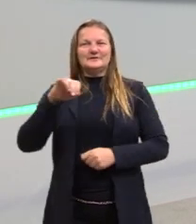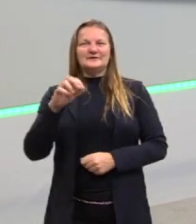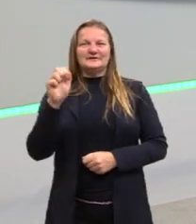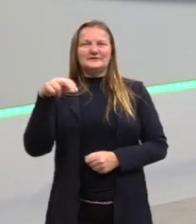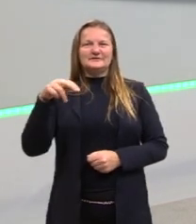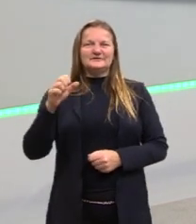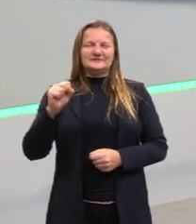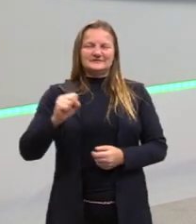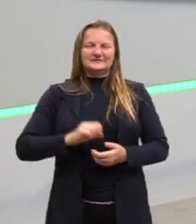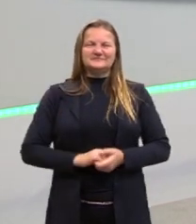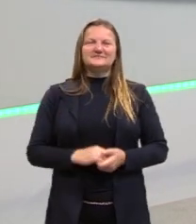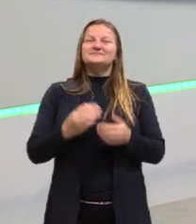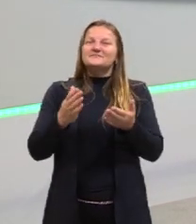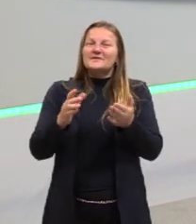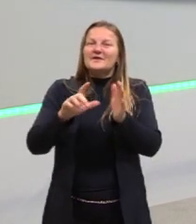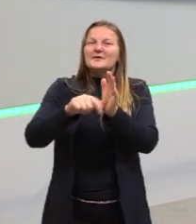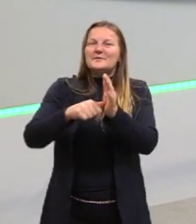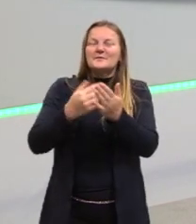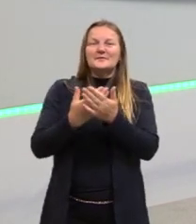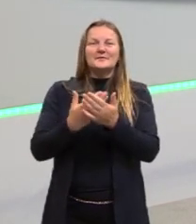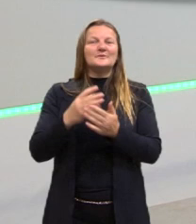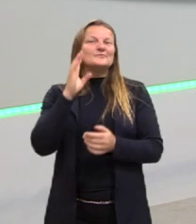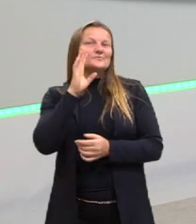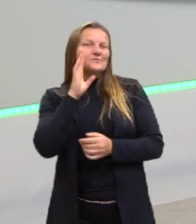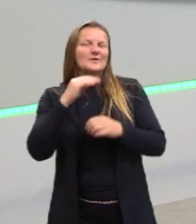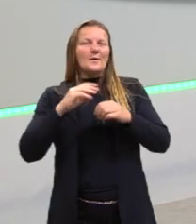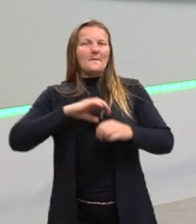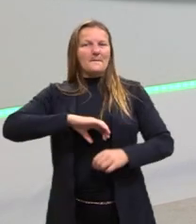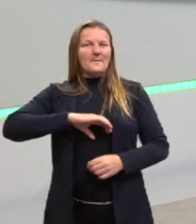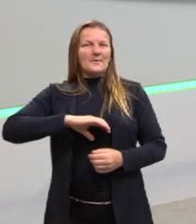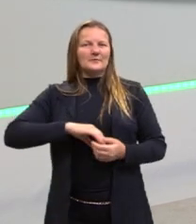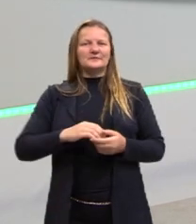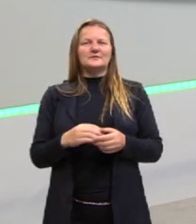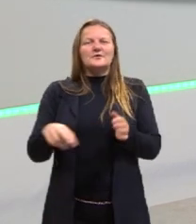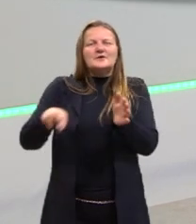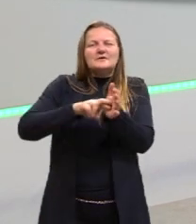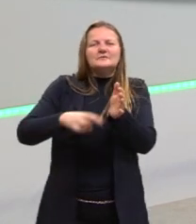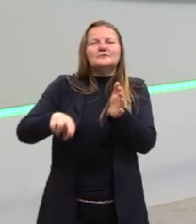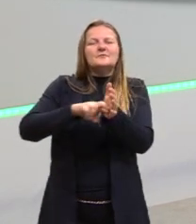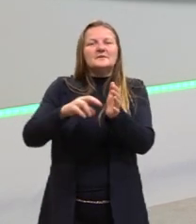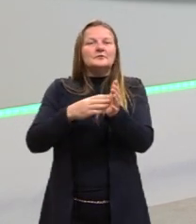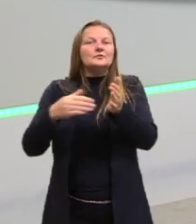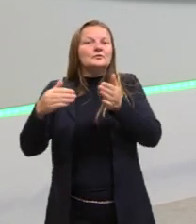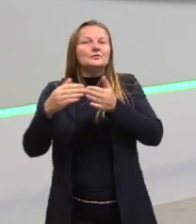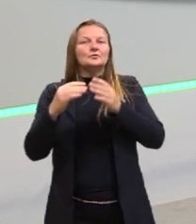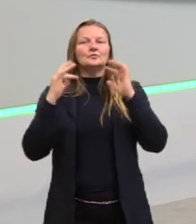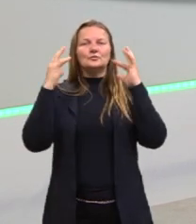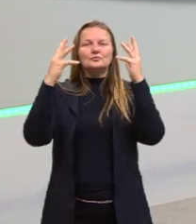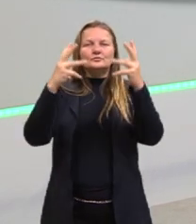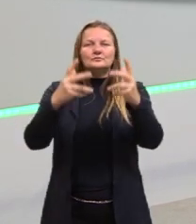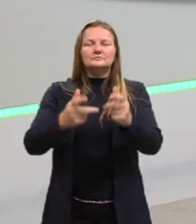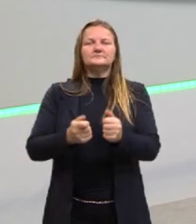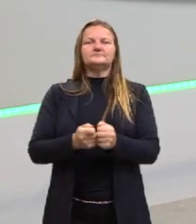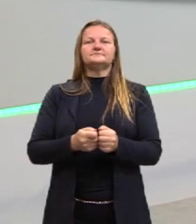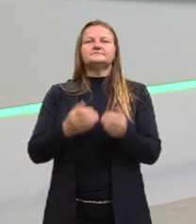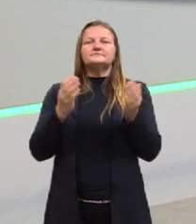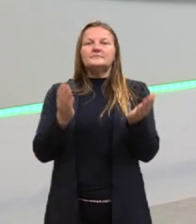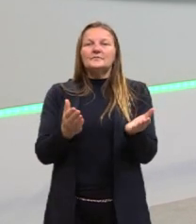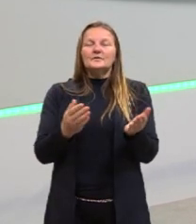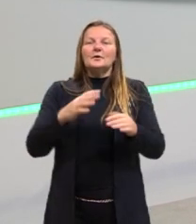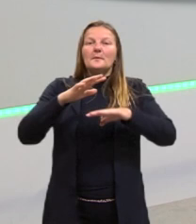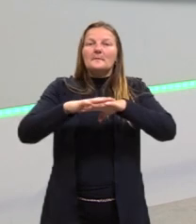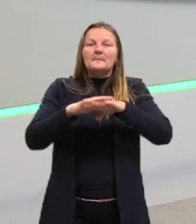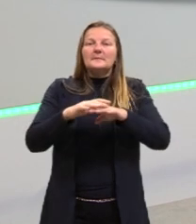Então, vamos lá, né? Depois dessa aula bacana aí de português, retomando tudo que já foi visto. Aqui na